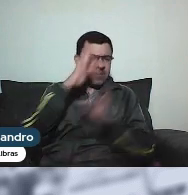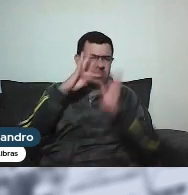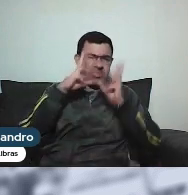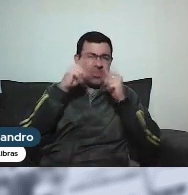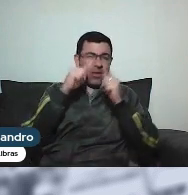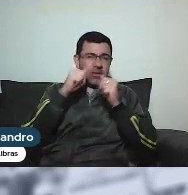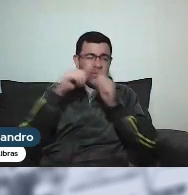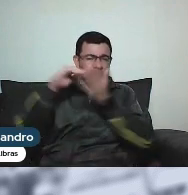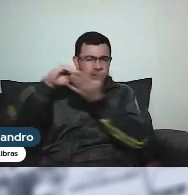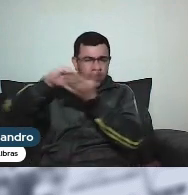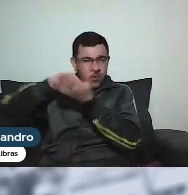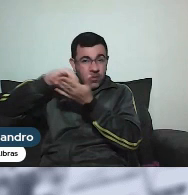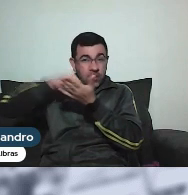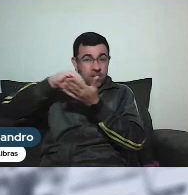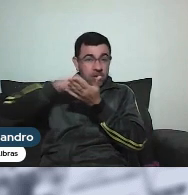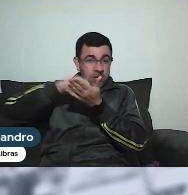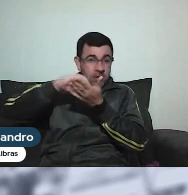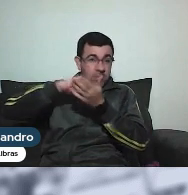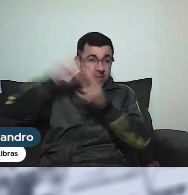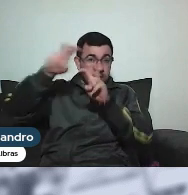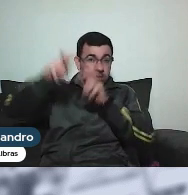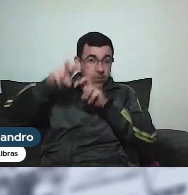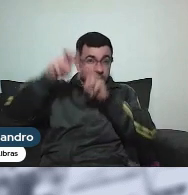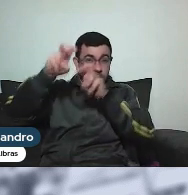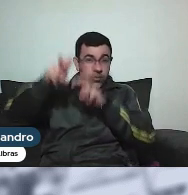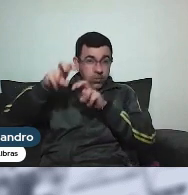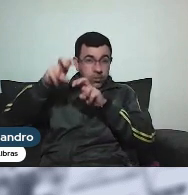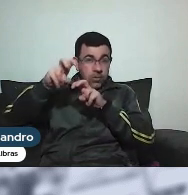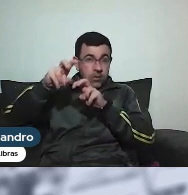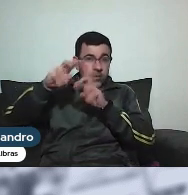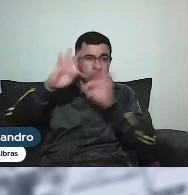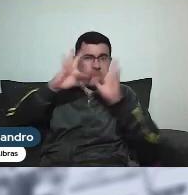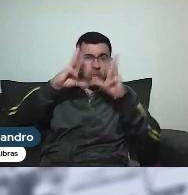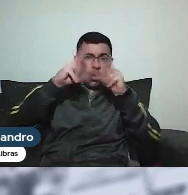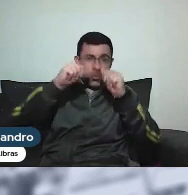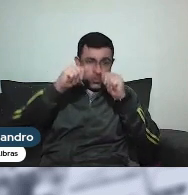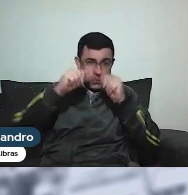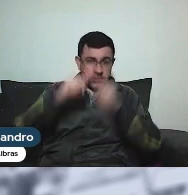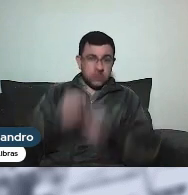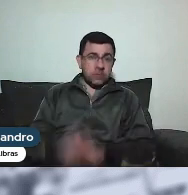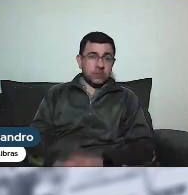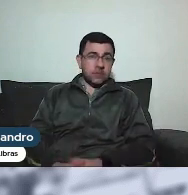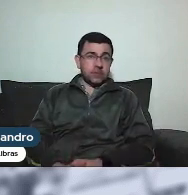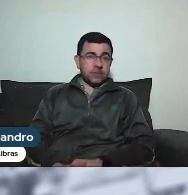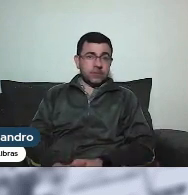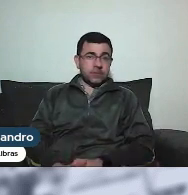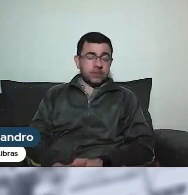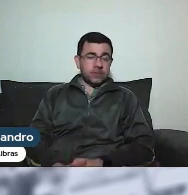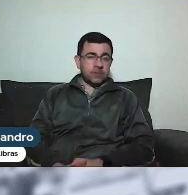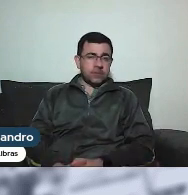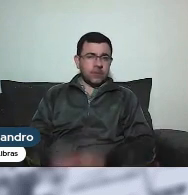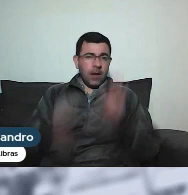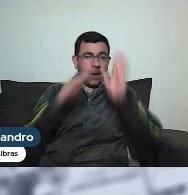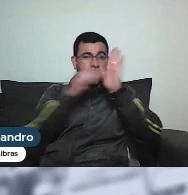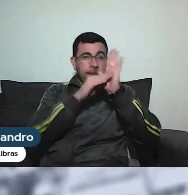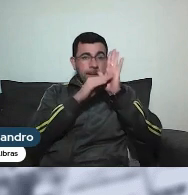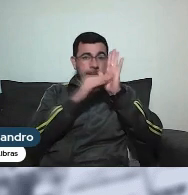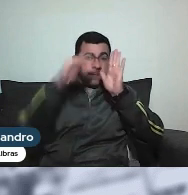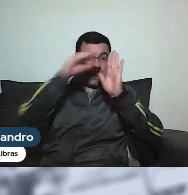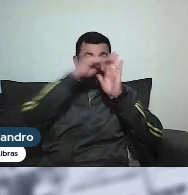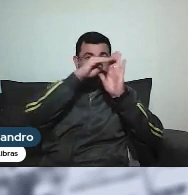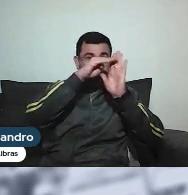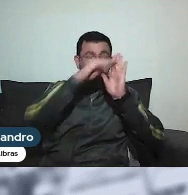secretários, tem que ser unânime, né, por todos, aumentaria, então agora vem a informação,